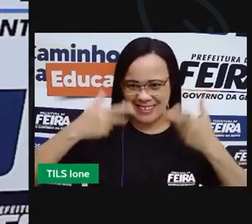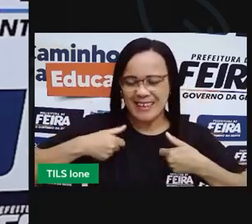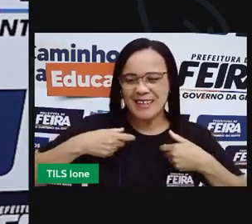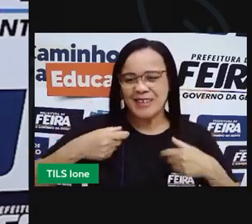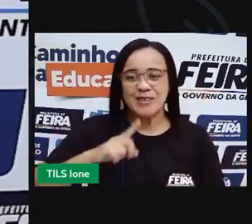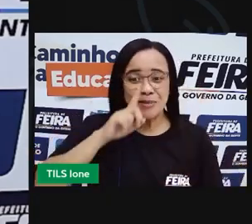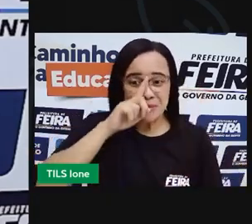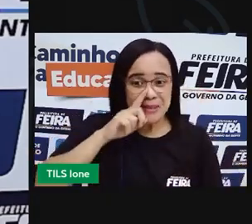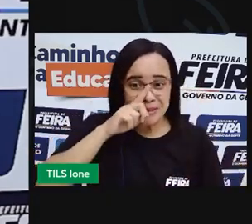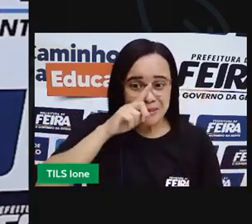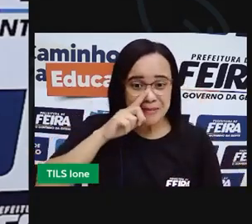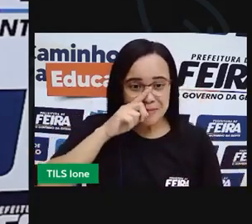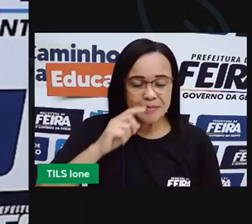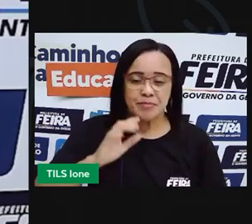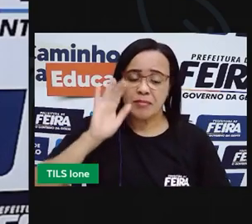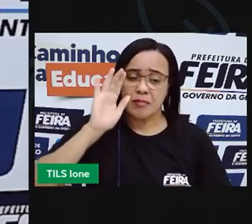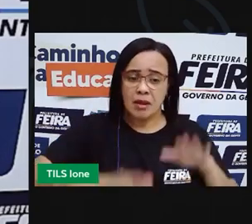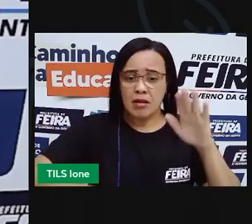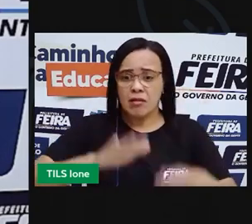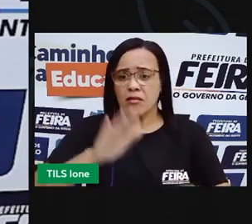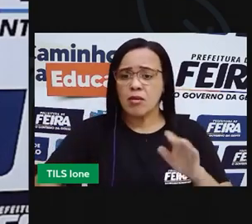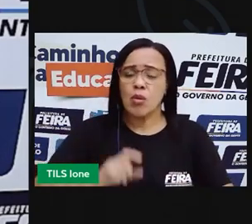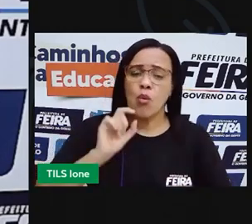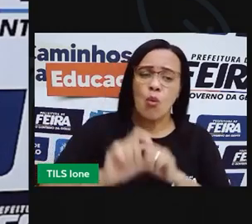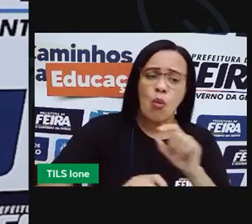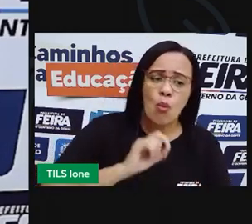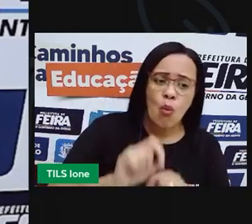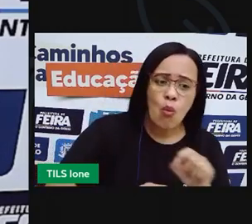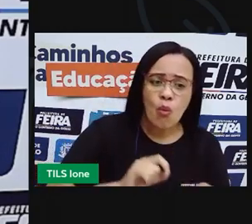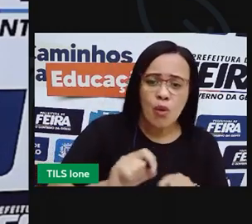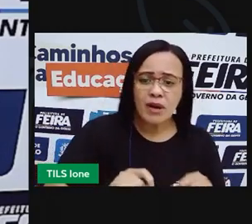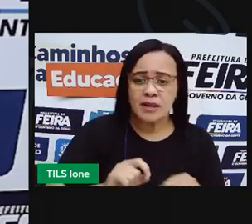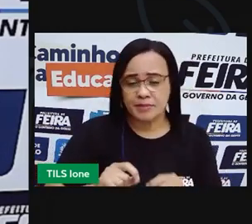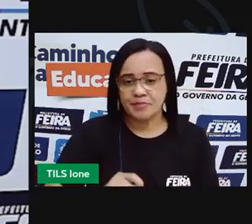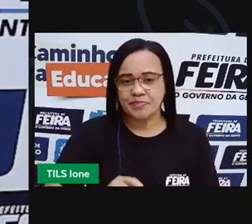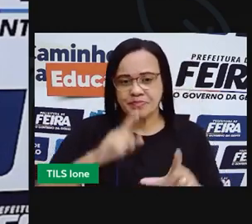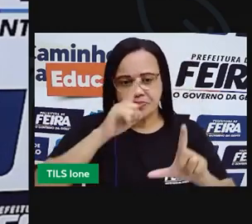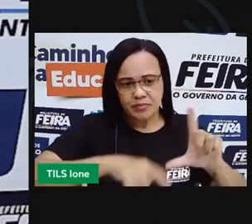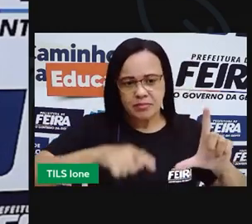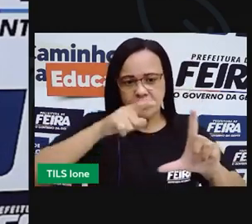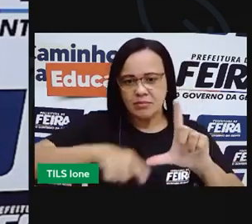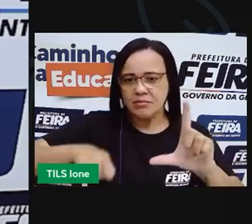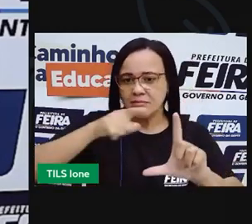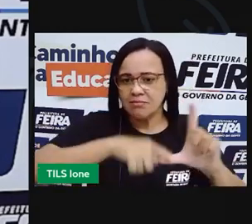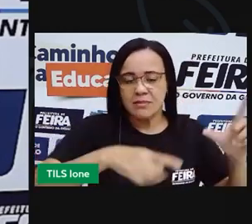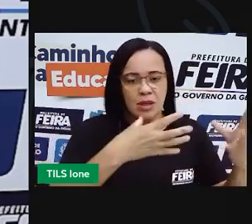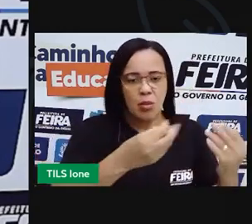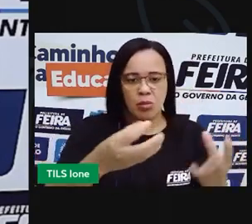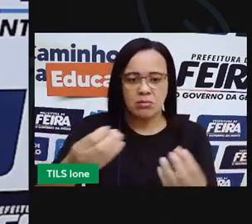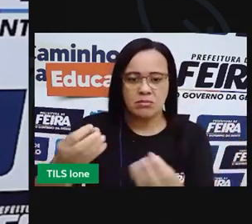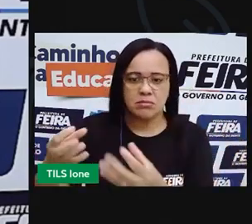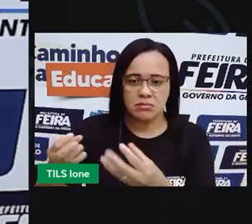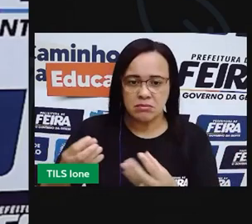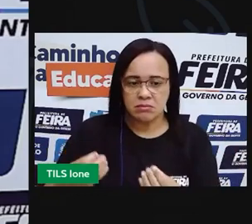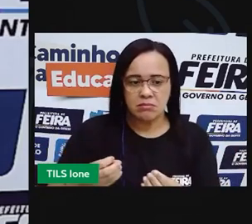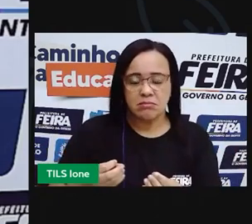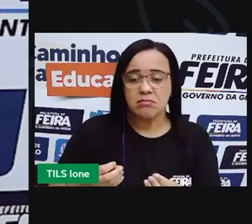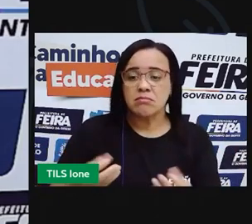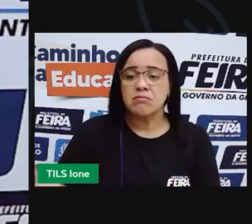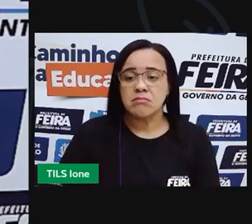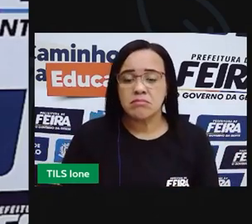Mas vejam, há mais letras, completando o alfabeto. Existe o nome de bicho que comece desse jeito?